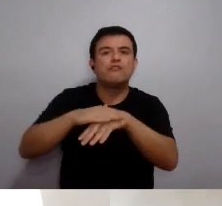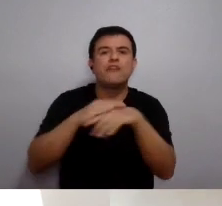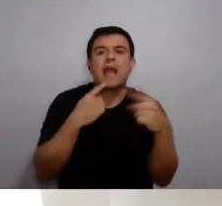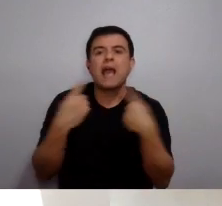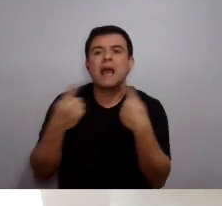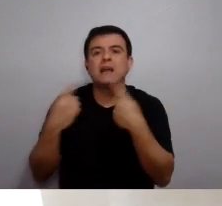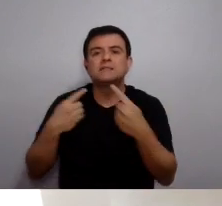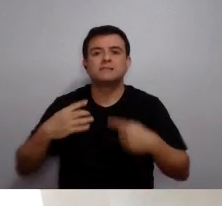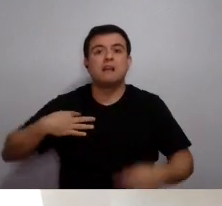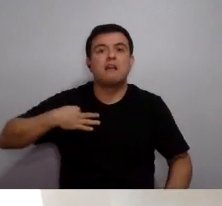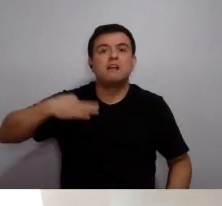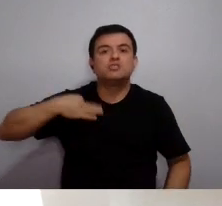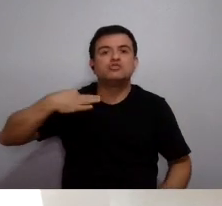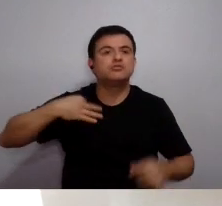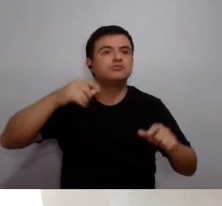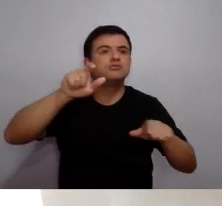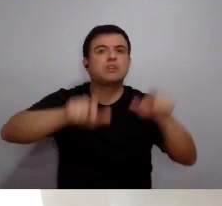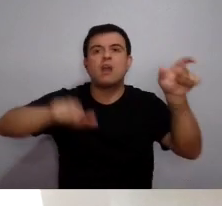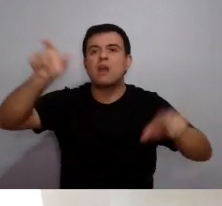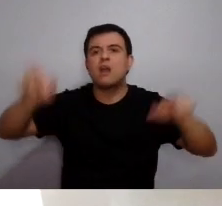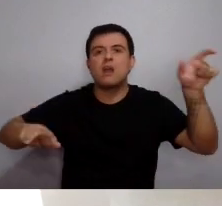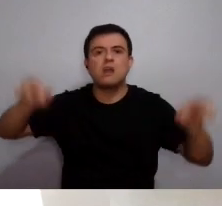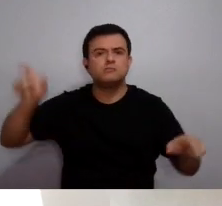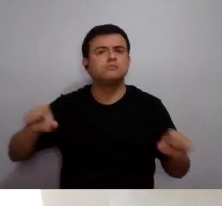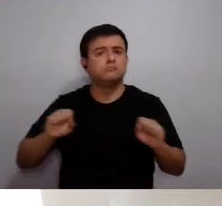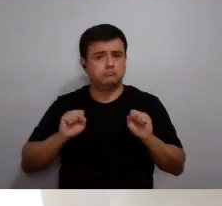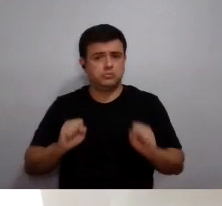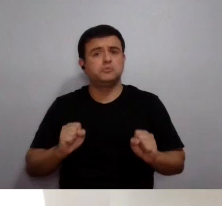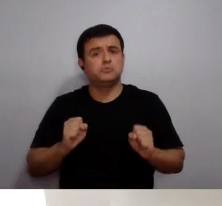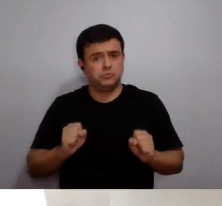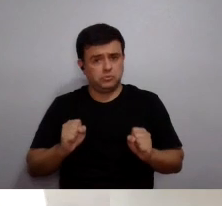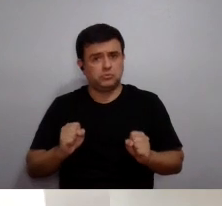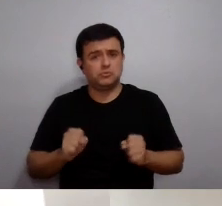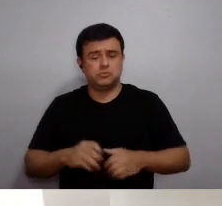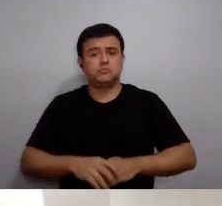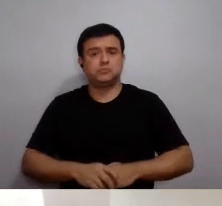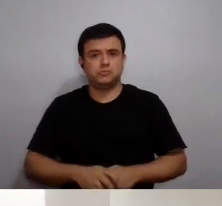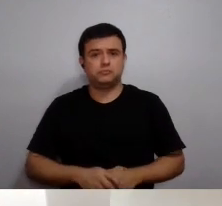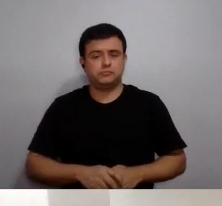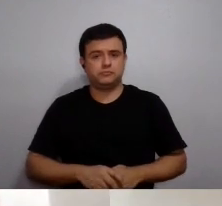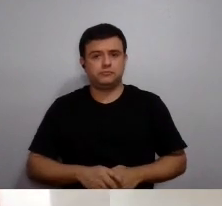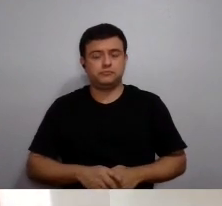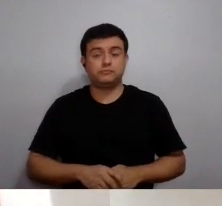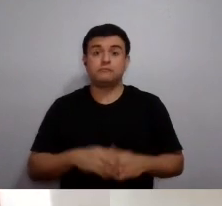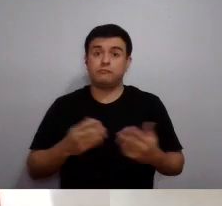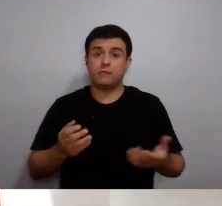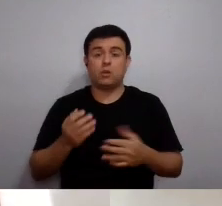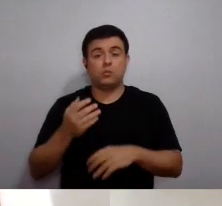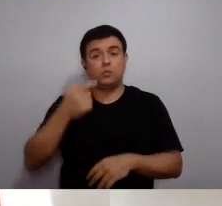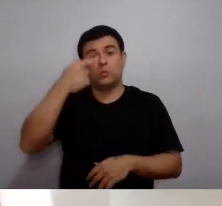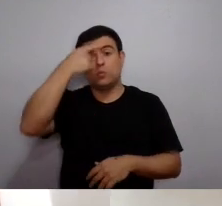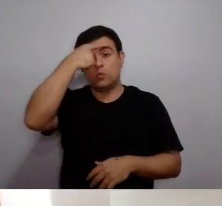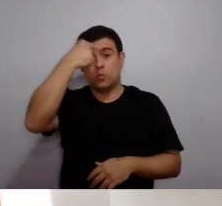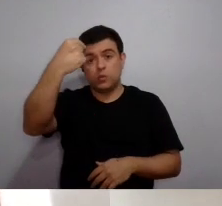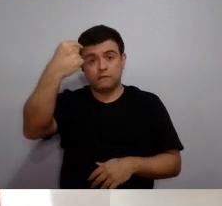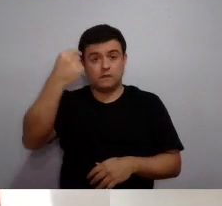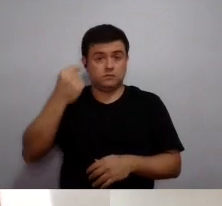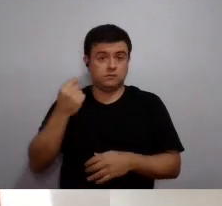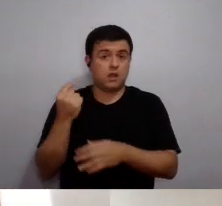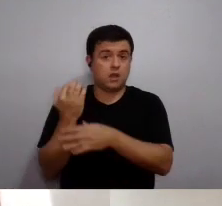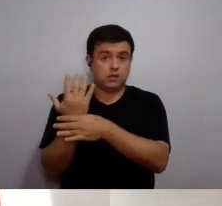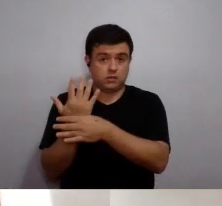eles, de conversa entre os candidatos a representantes. Então, a